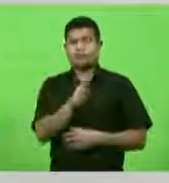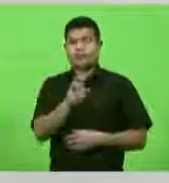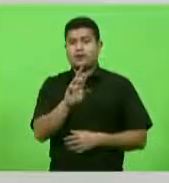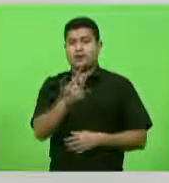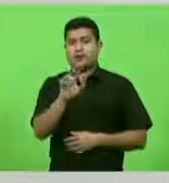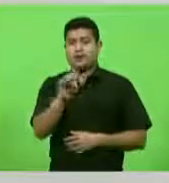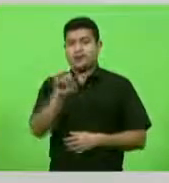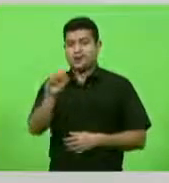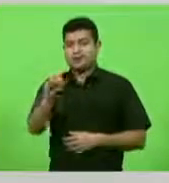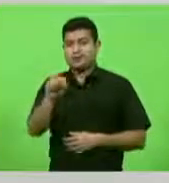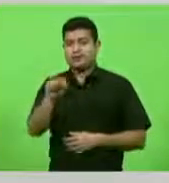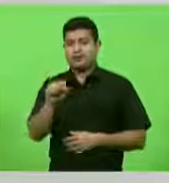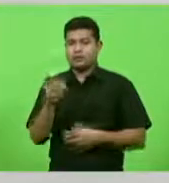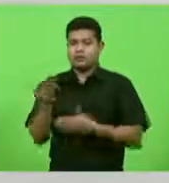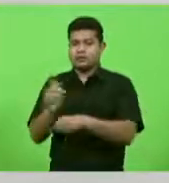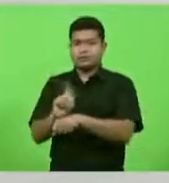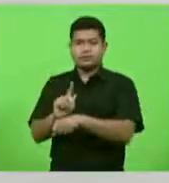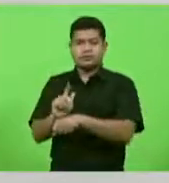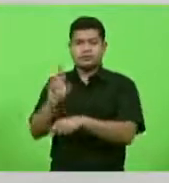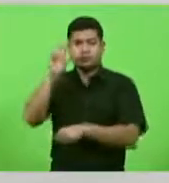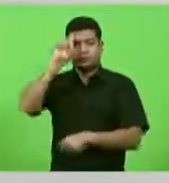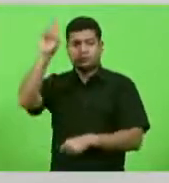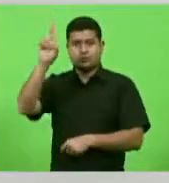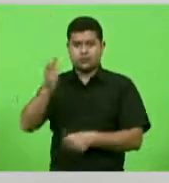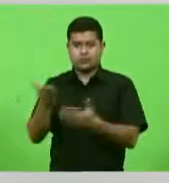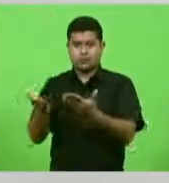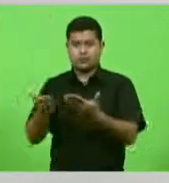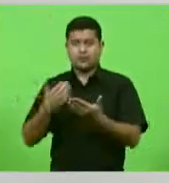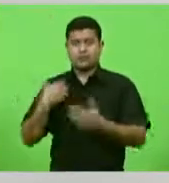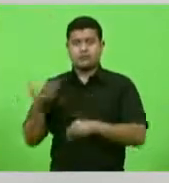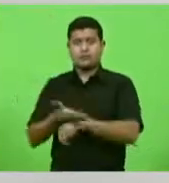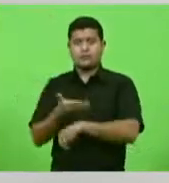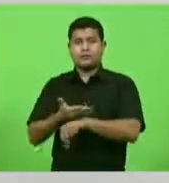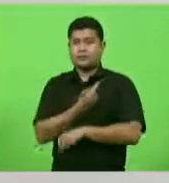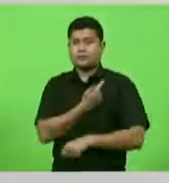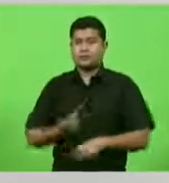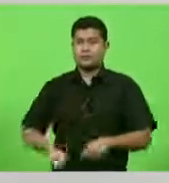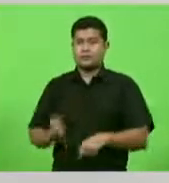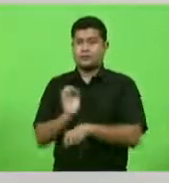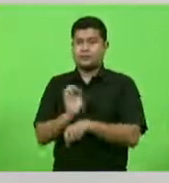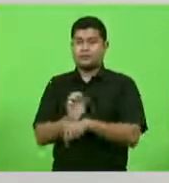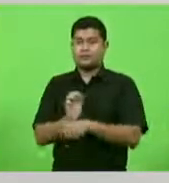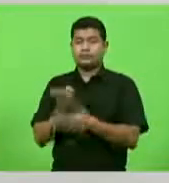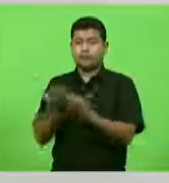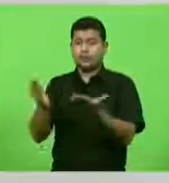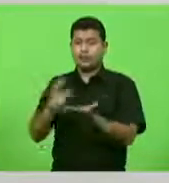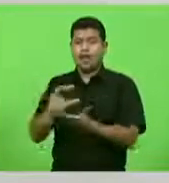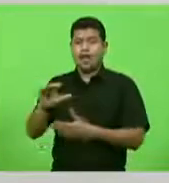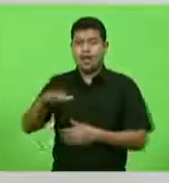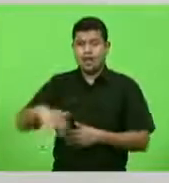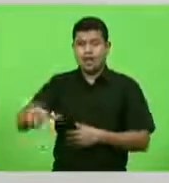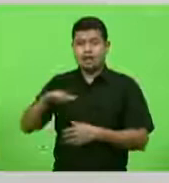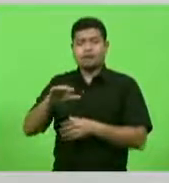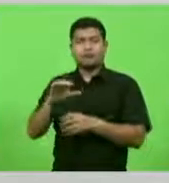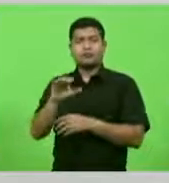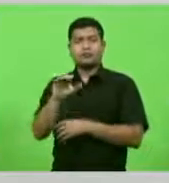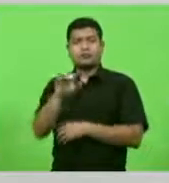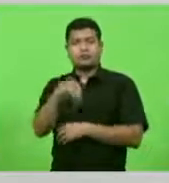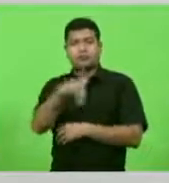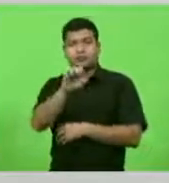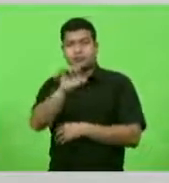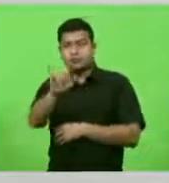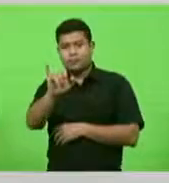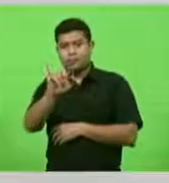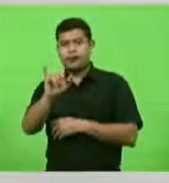a gestão por ali, da participação do governo do Estado, para o micro e pequeno empreendedor.